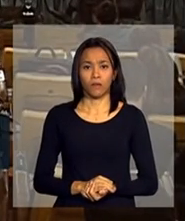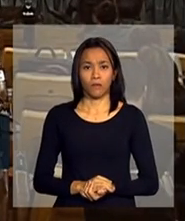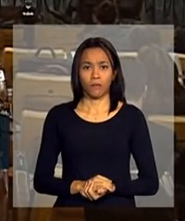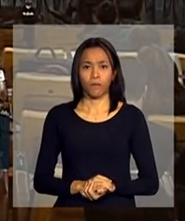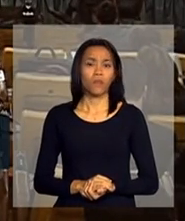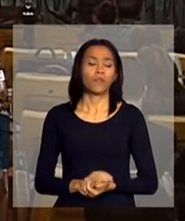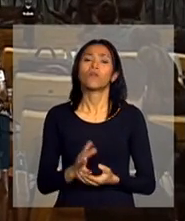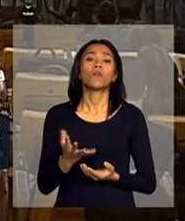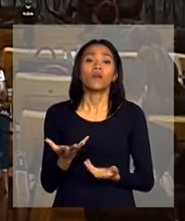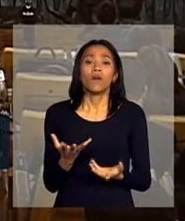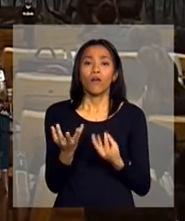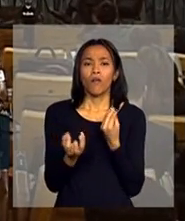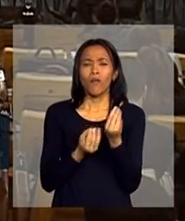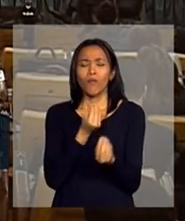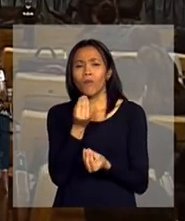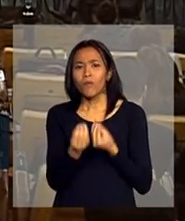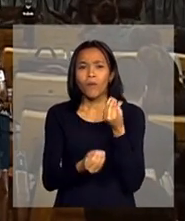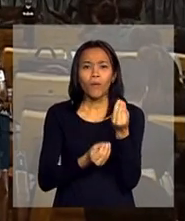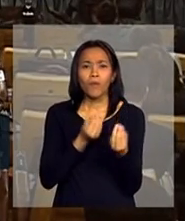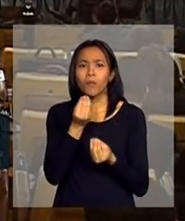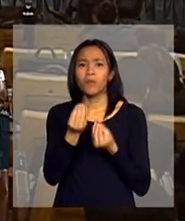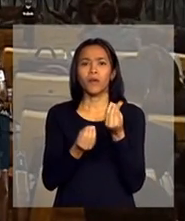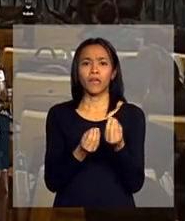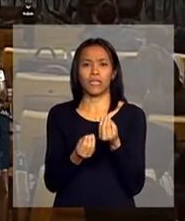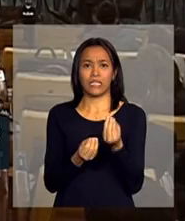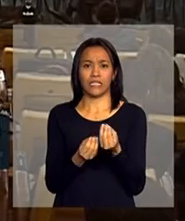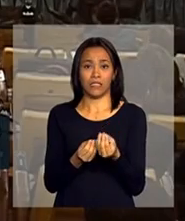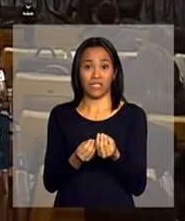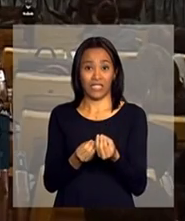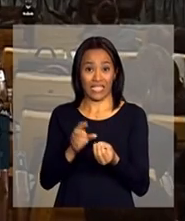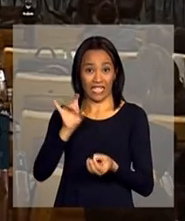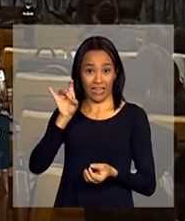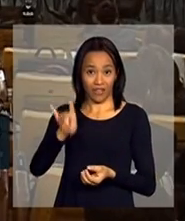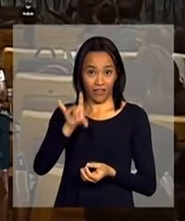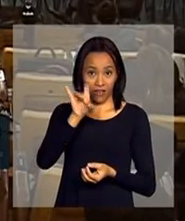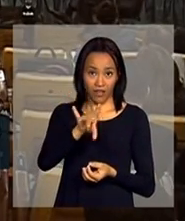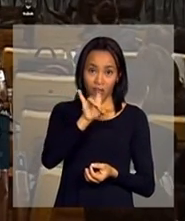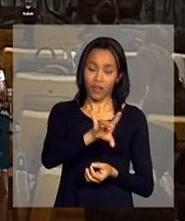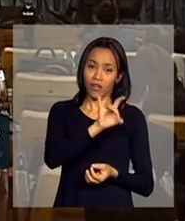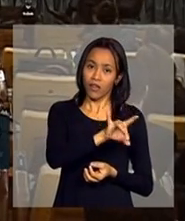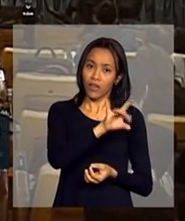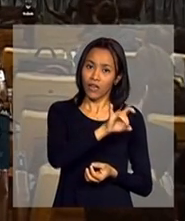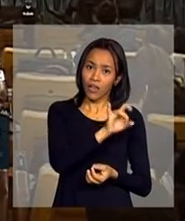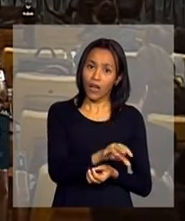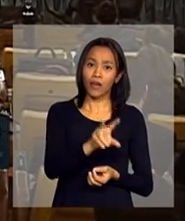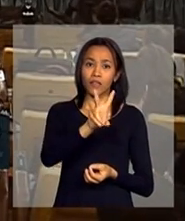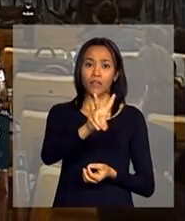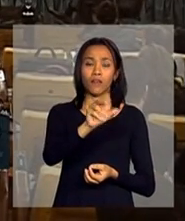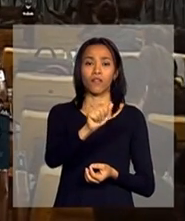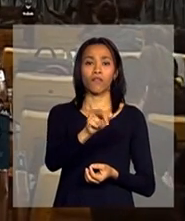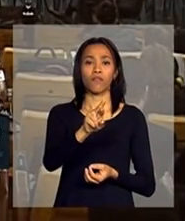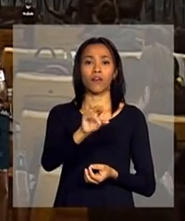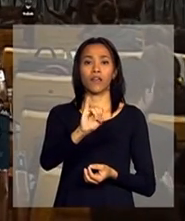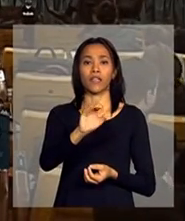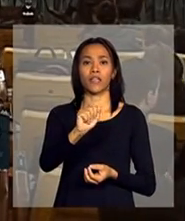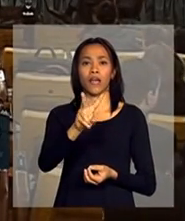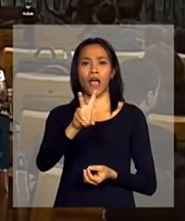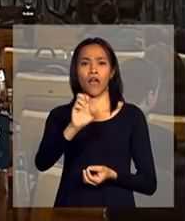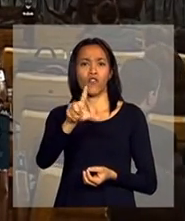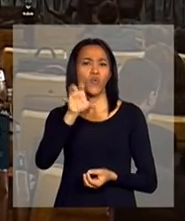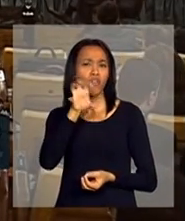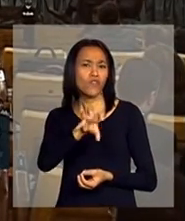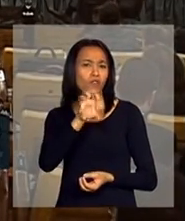Como é que cada variável influenciou o ganho de lucro? Eu estou